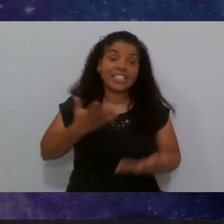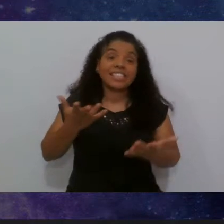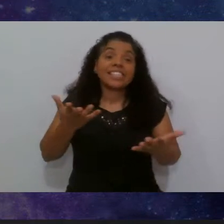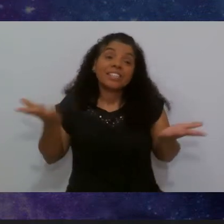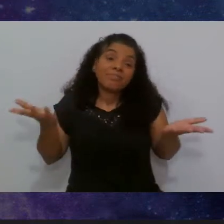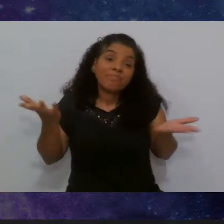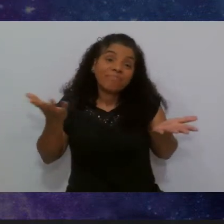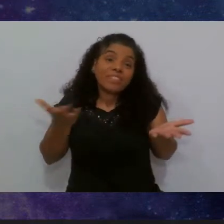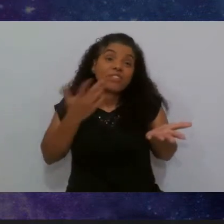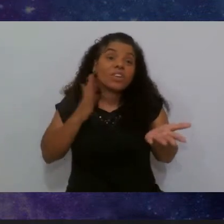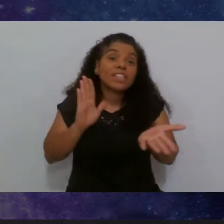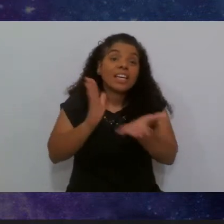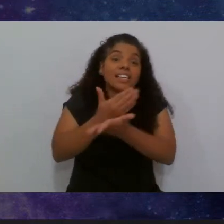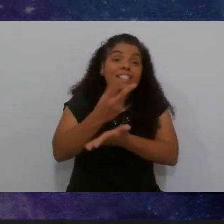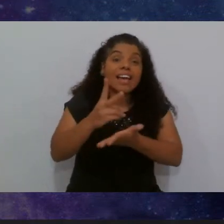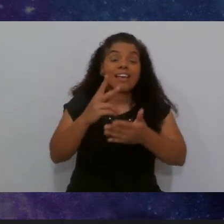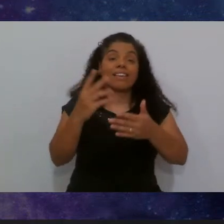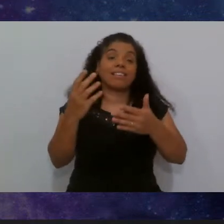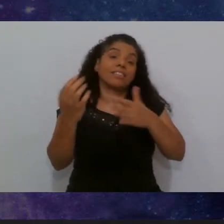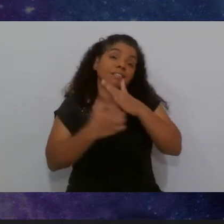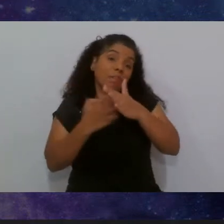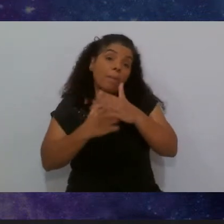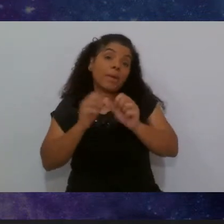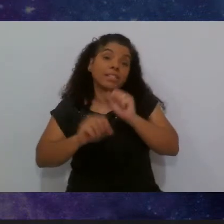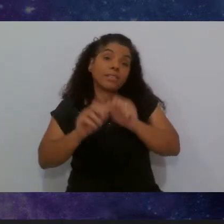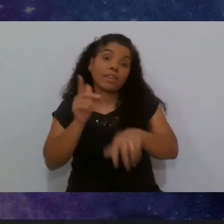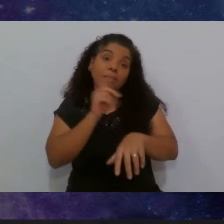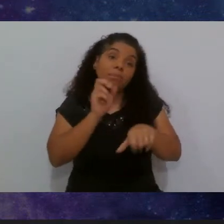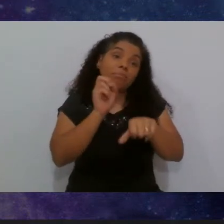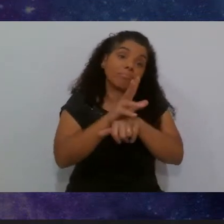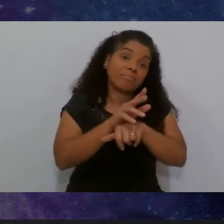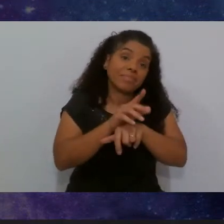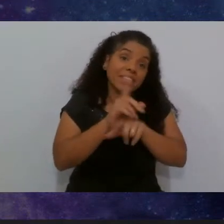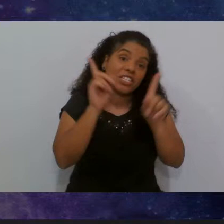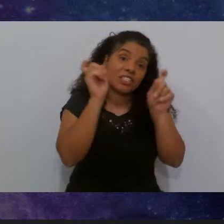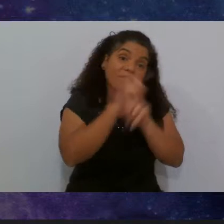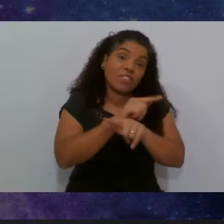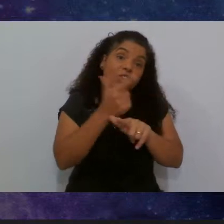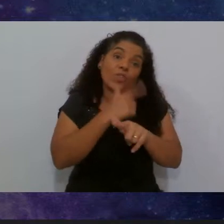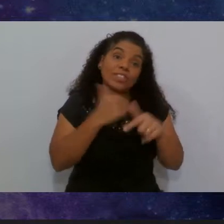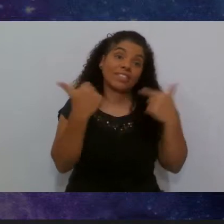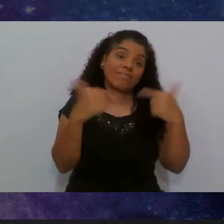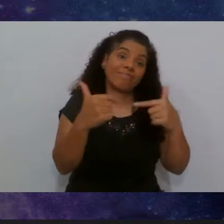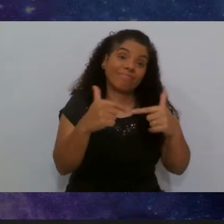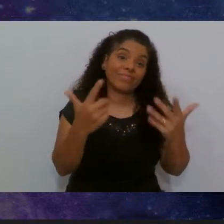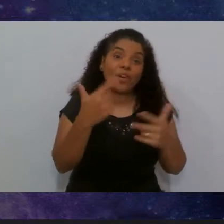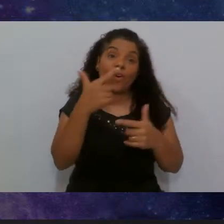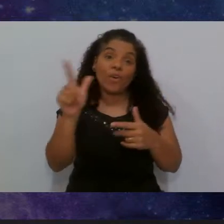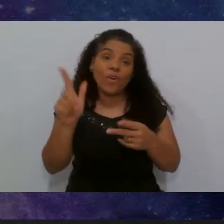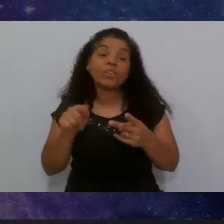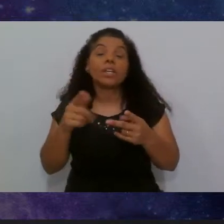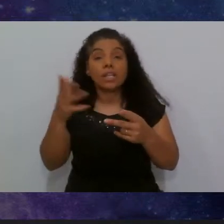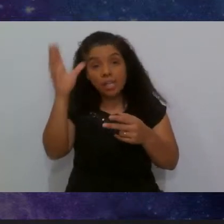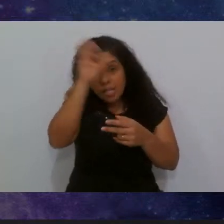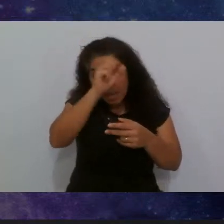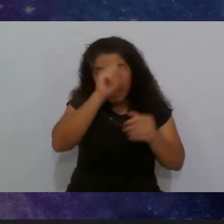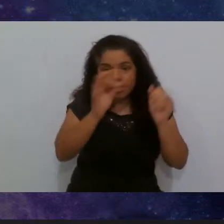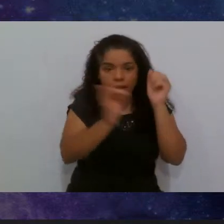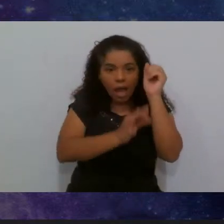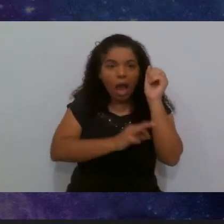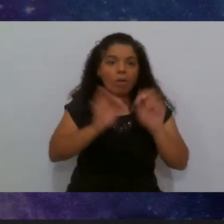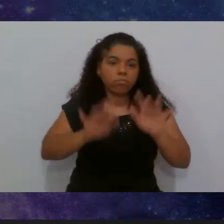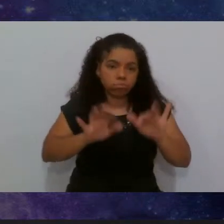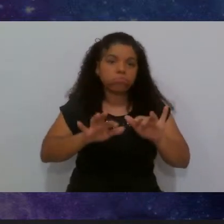sair ali da empresa, você pode ter dificuldade de conseguir um outro emprego. E aprender a programar é muito importante. Então,